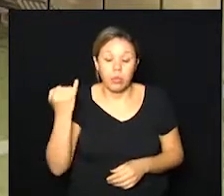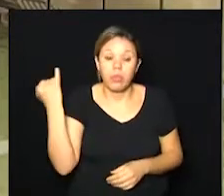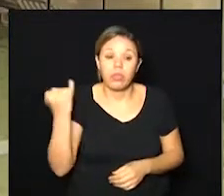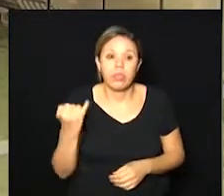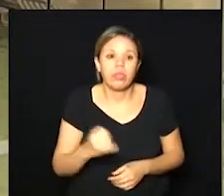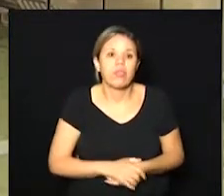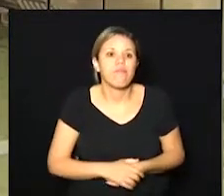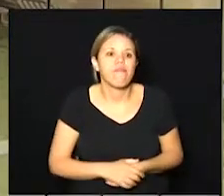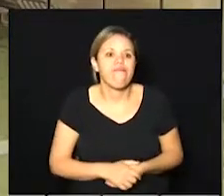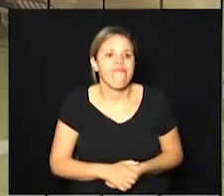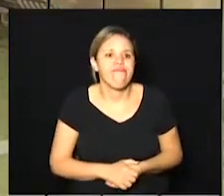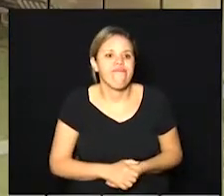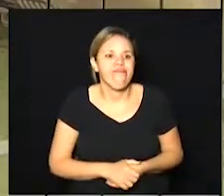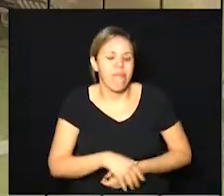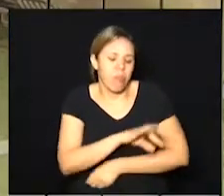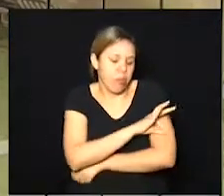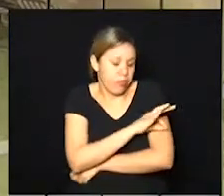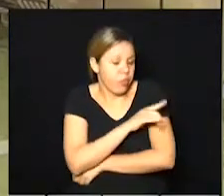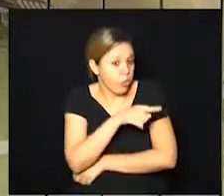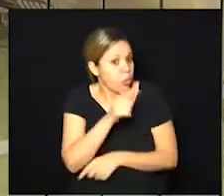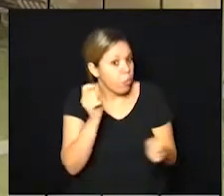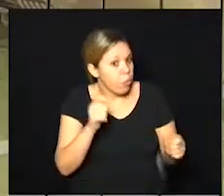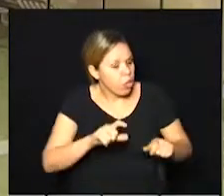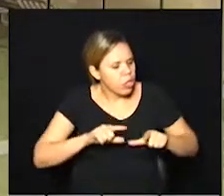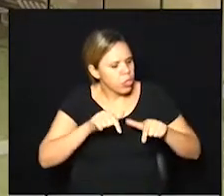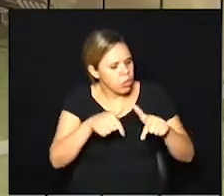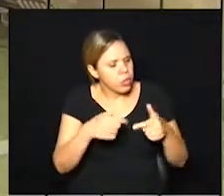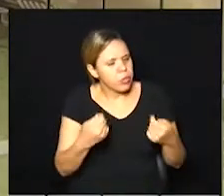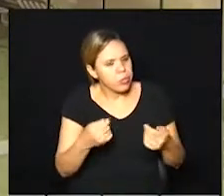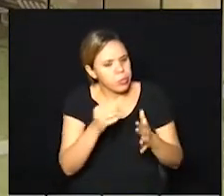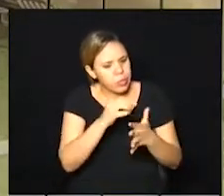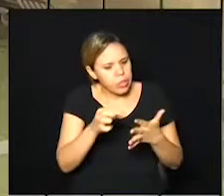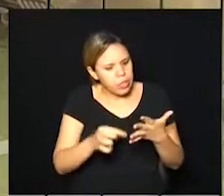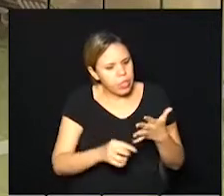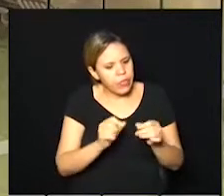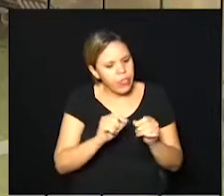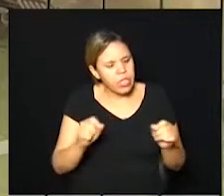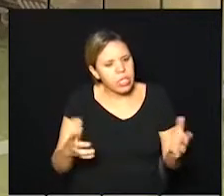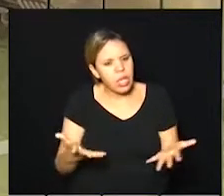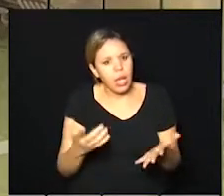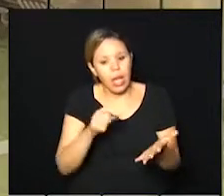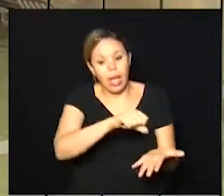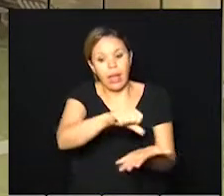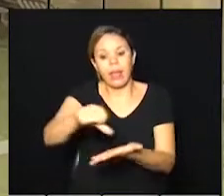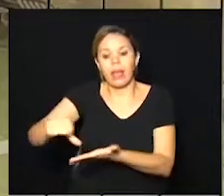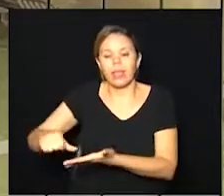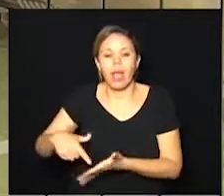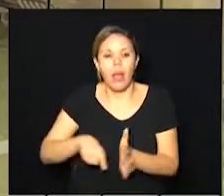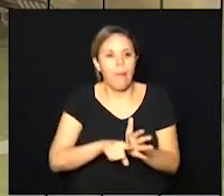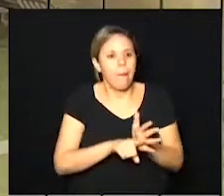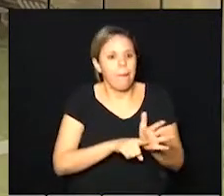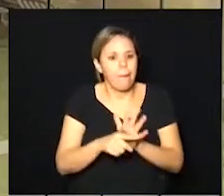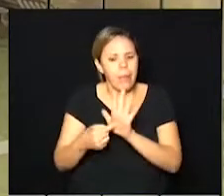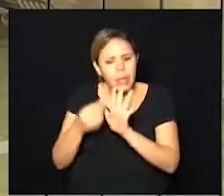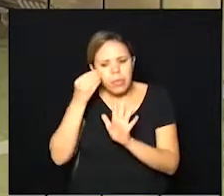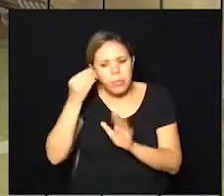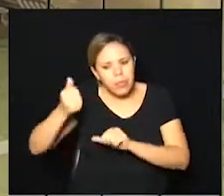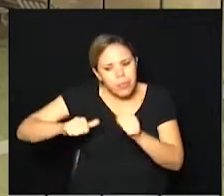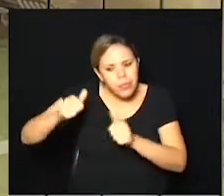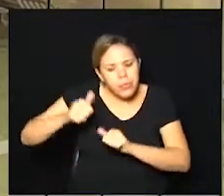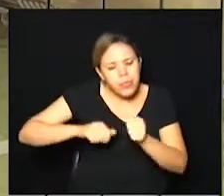para que a prefeitura possa tomar as ações necessárias em cada região. Era uma pesquisa por amostragem